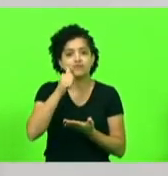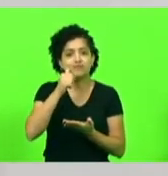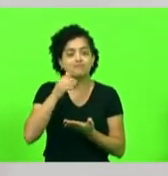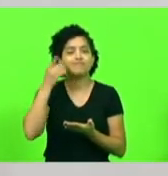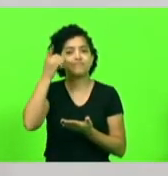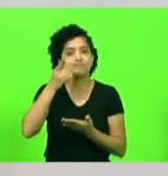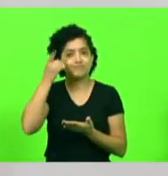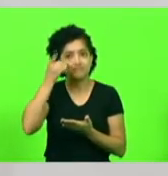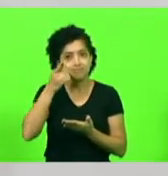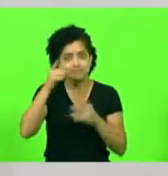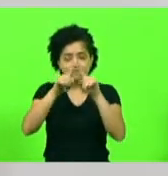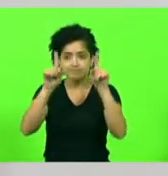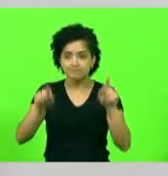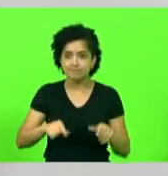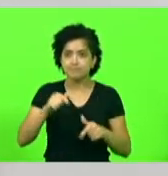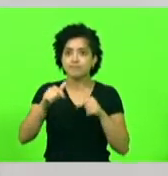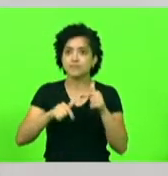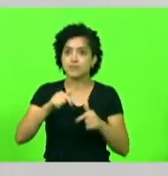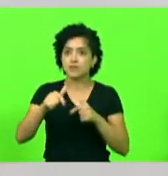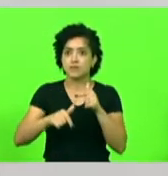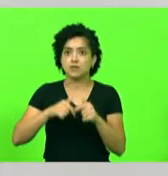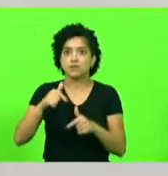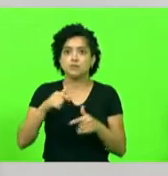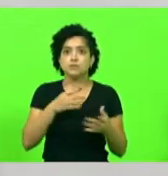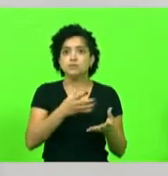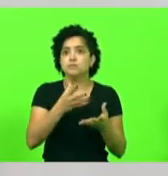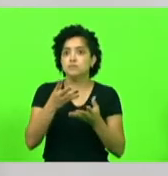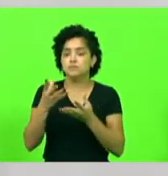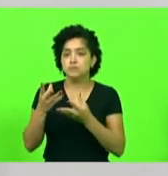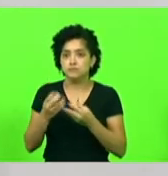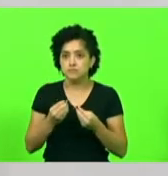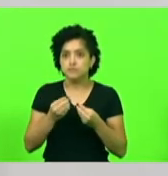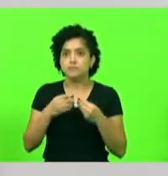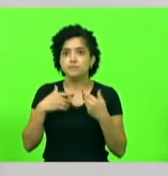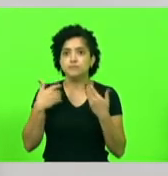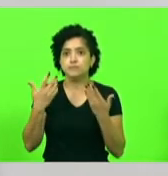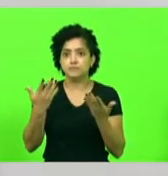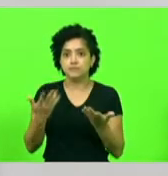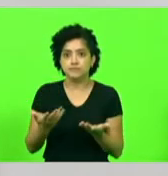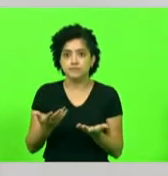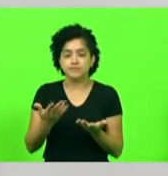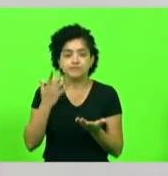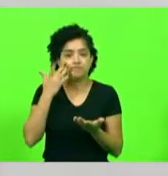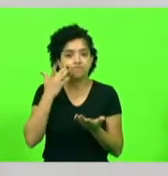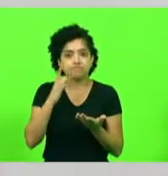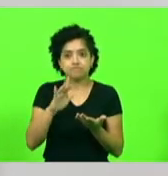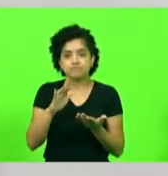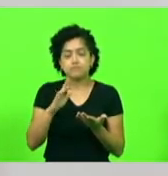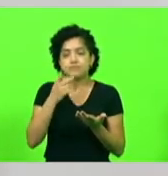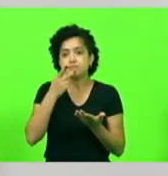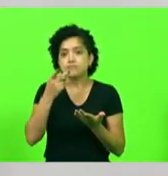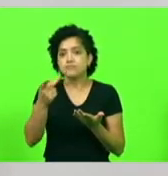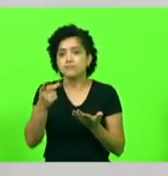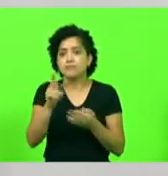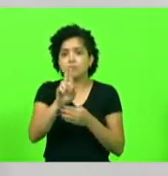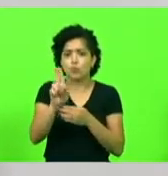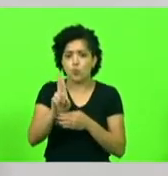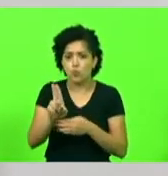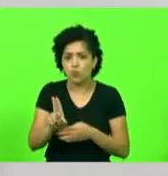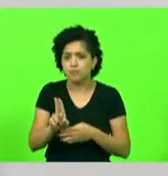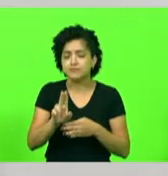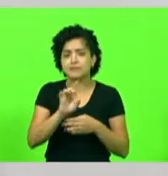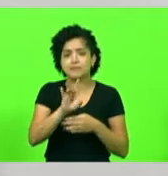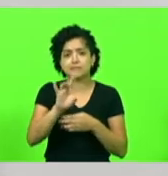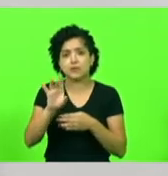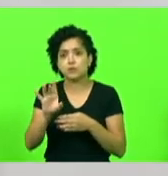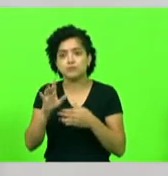servidores desta casa, tanta gente que eu nem sei aqui dizer e nem vou nominar, porque eu